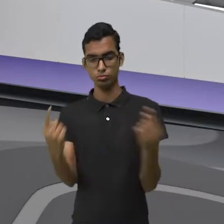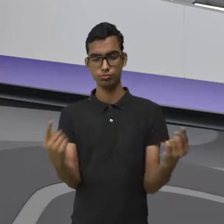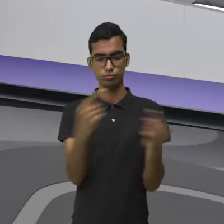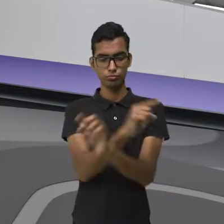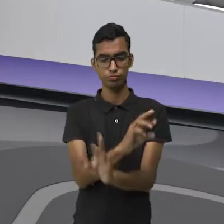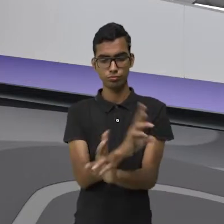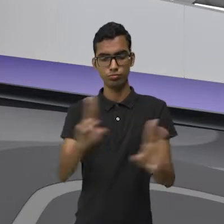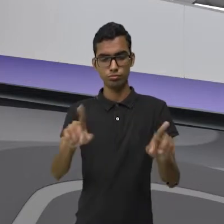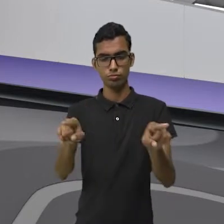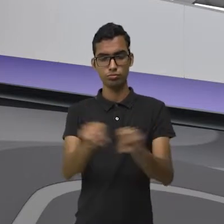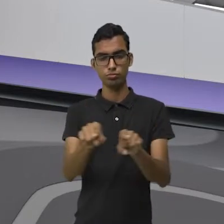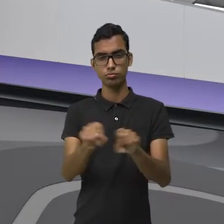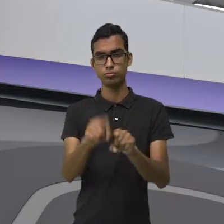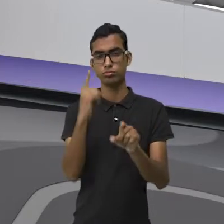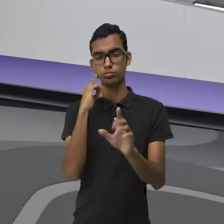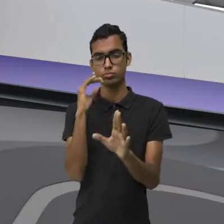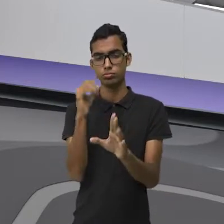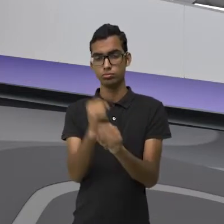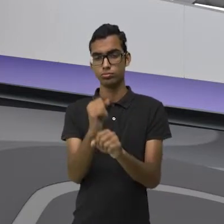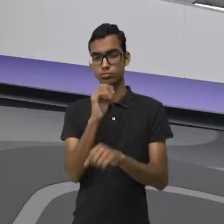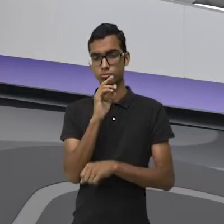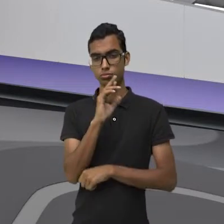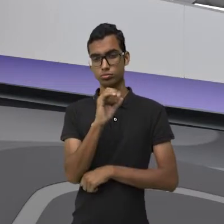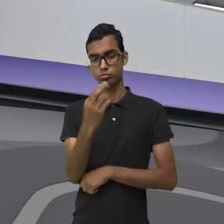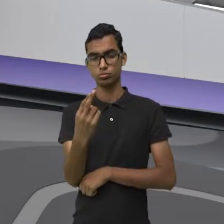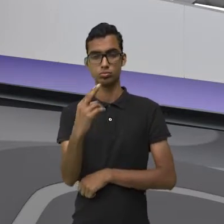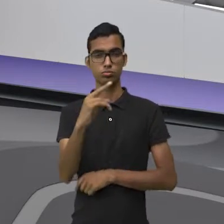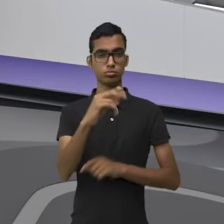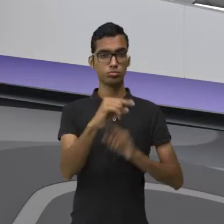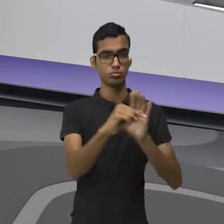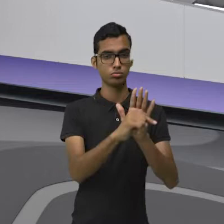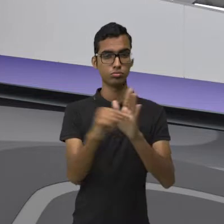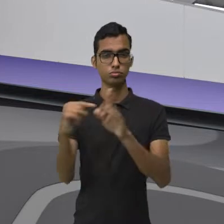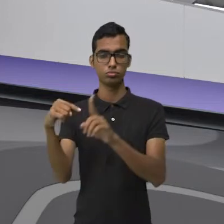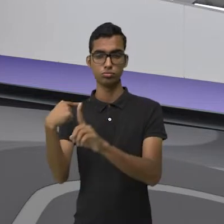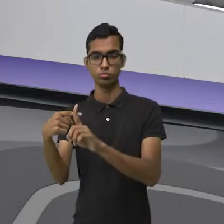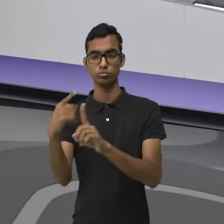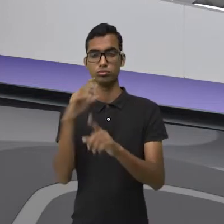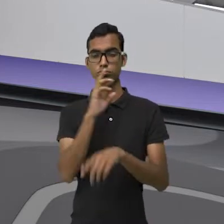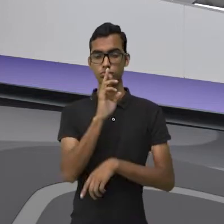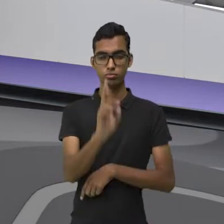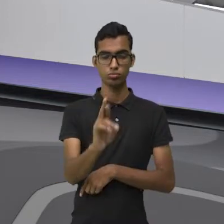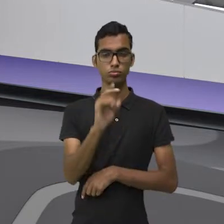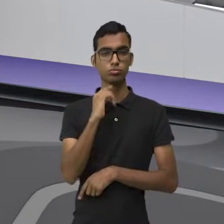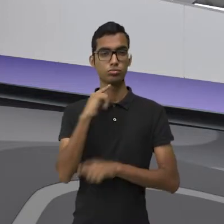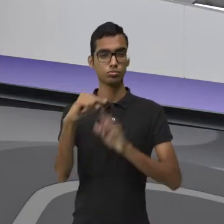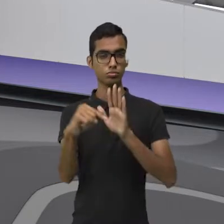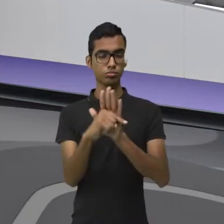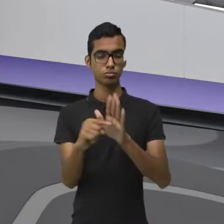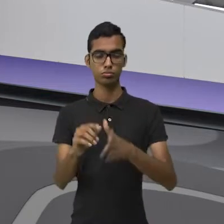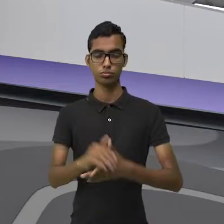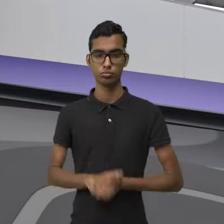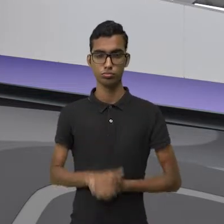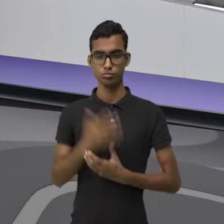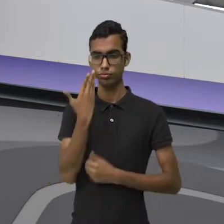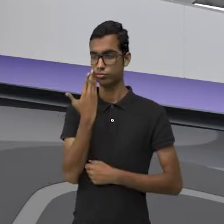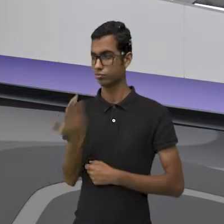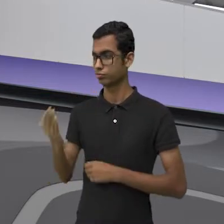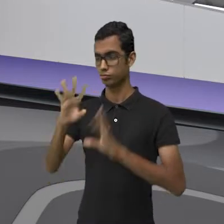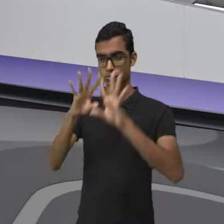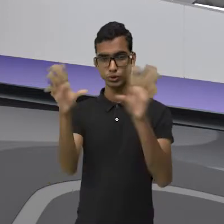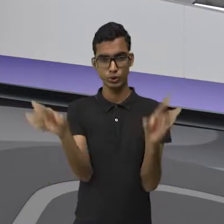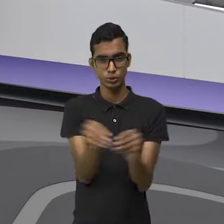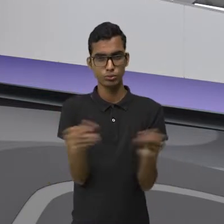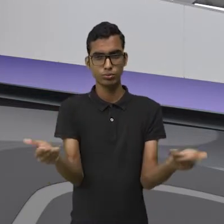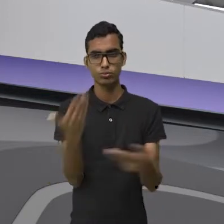seja, um positivo e um negativo, ou um negativo e um positivo, o resultado será negativo. Conclusão